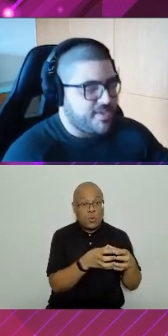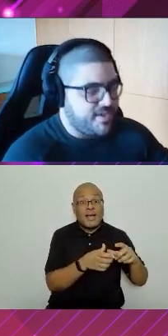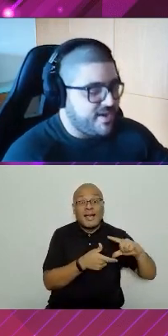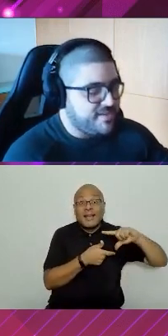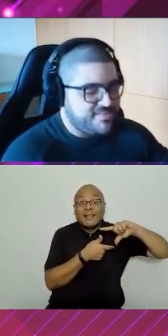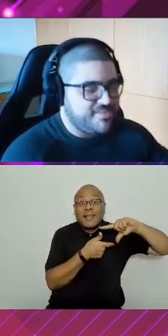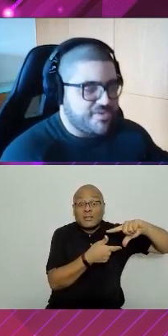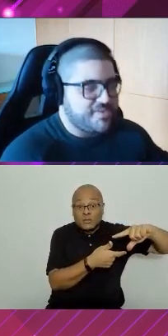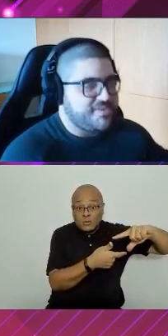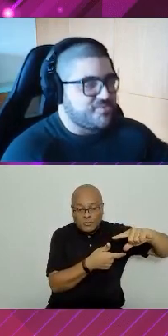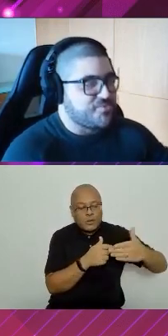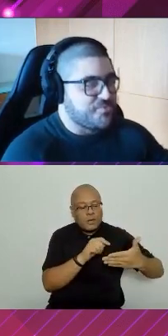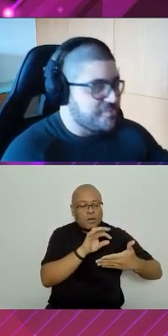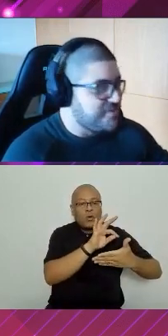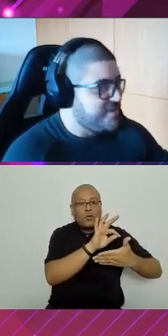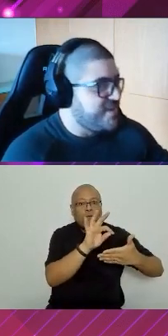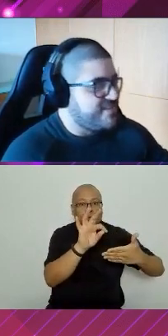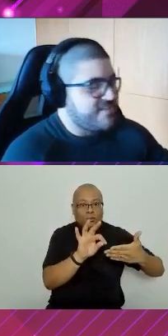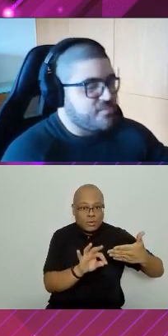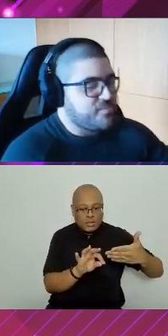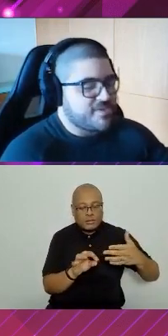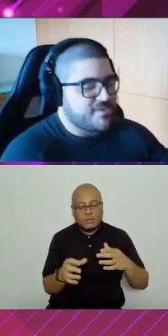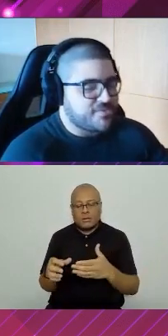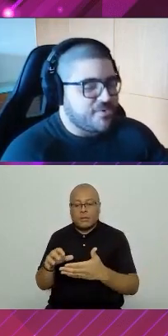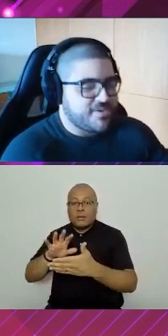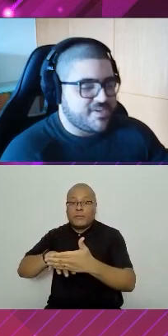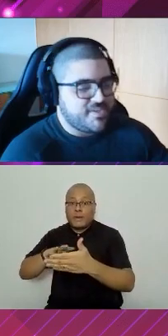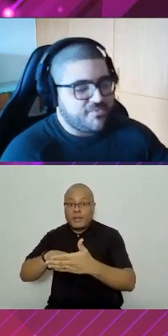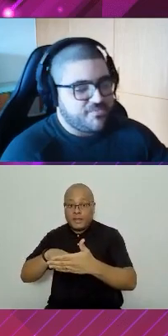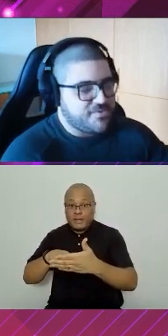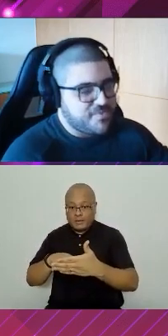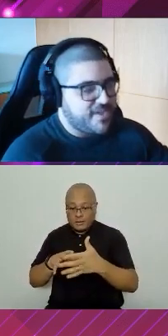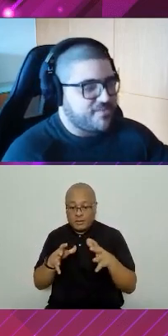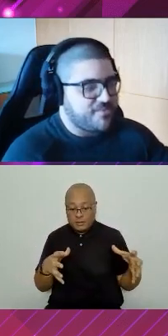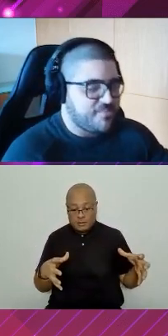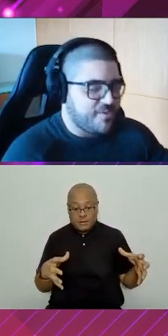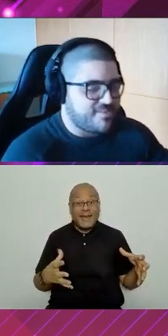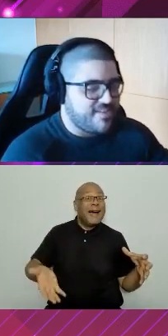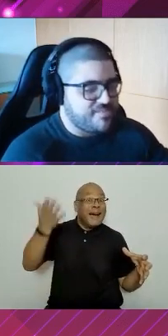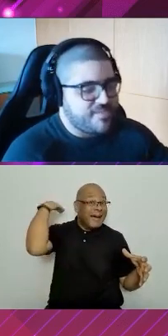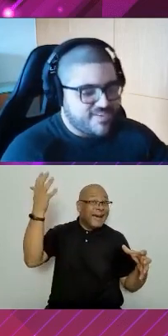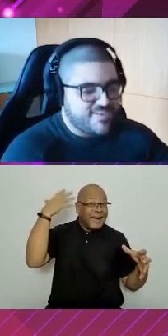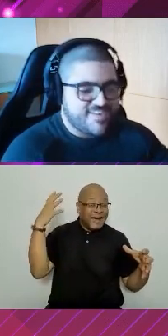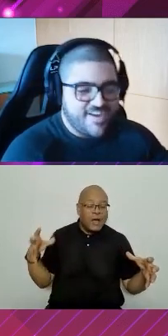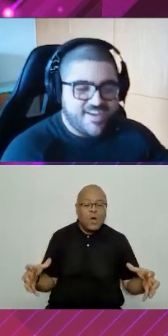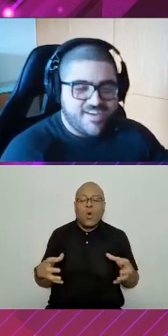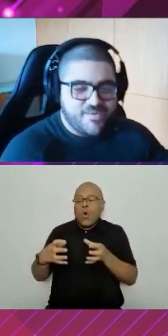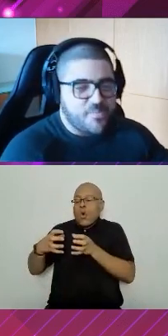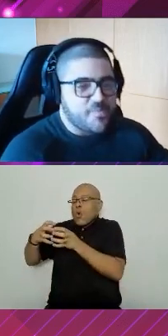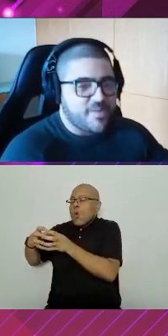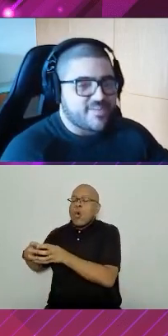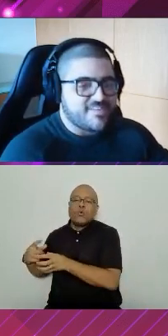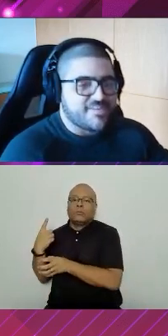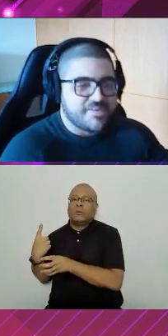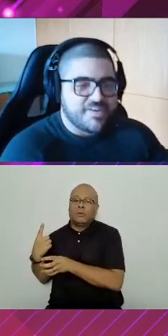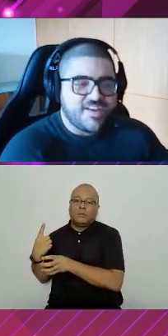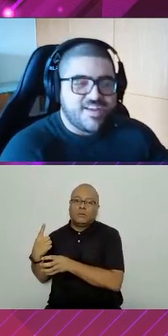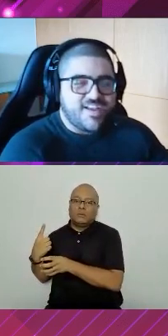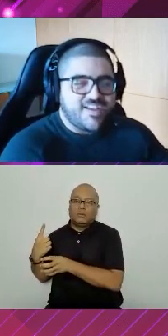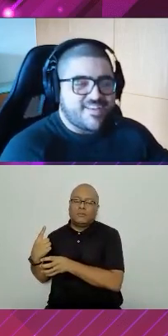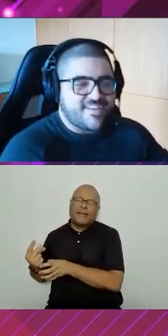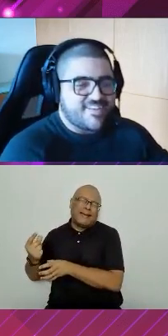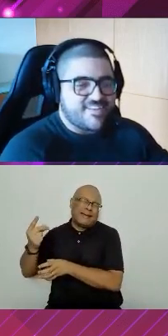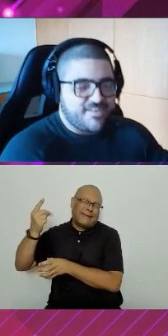monolito de back-end. Antes disso, a gente tinha tudo junto, que seria um projeto só, onde a gente tem o front-to-back e o banco de dados, mas aí já é um pouco mais antigo.